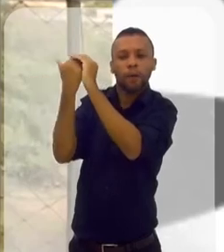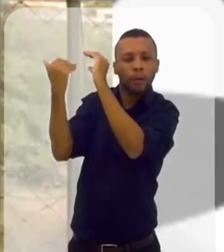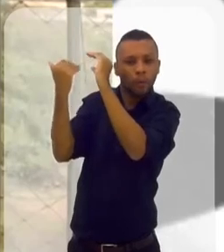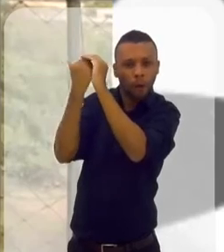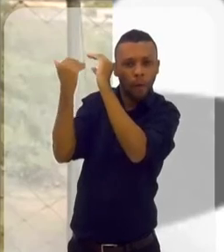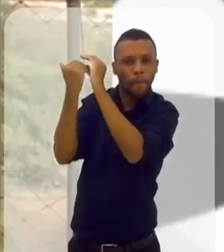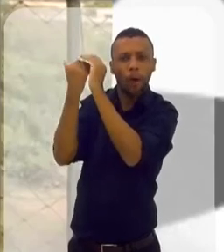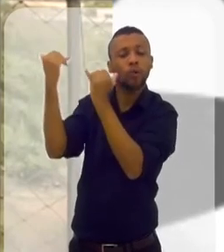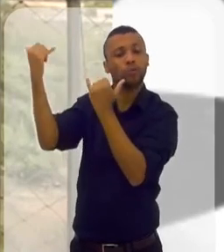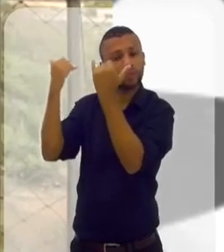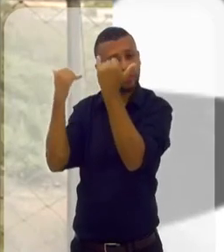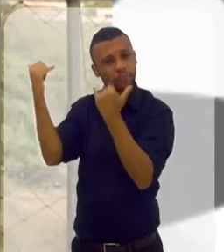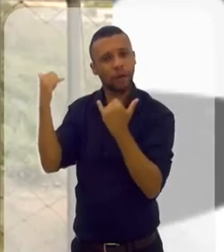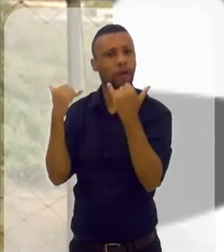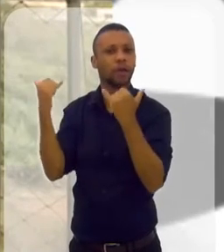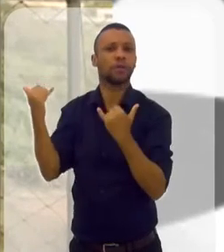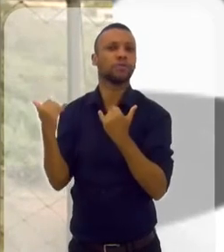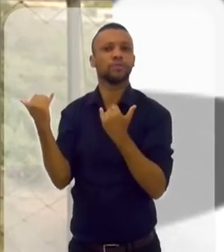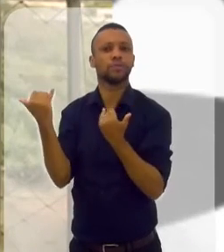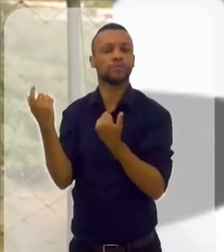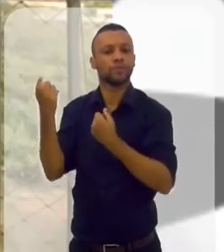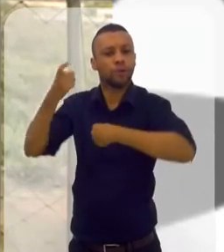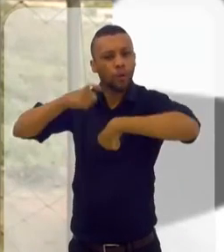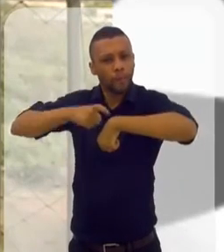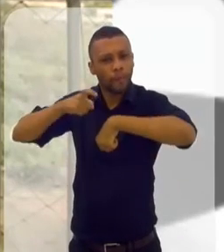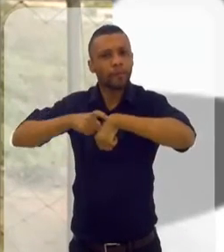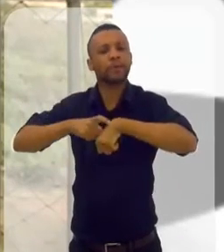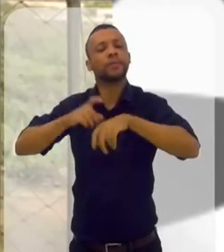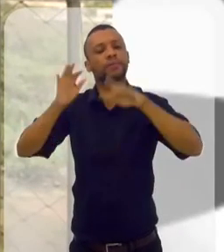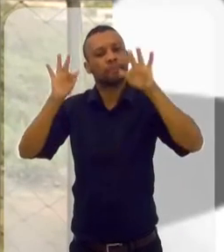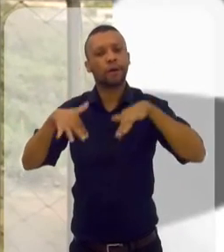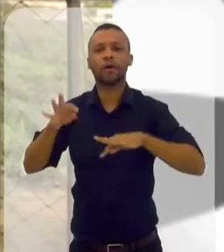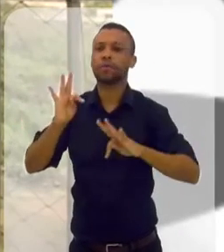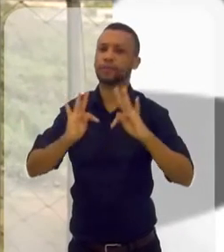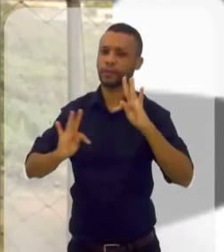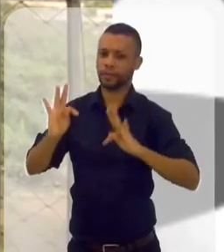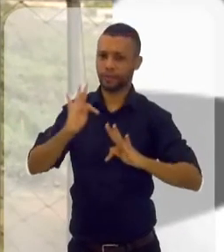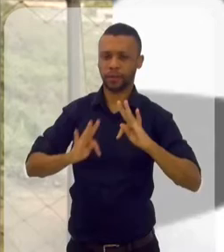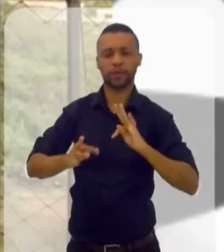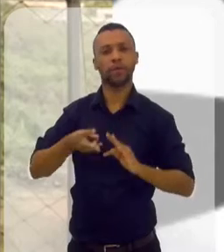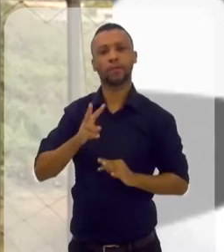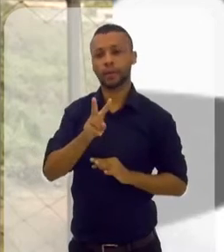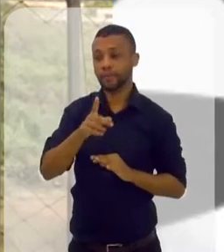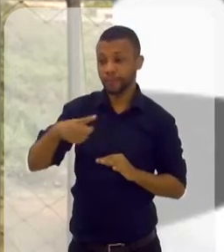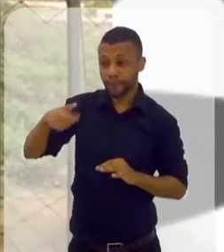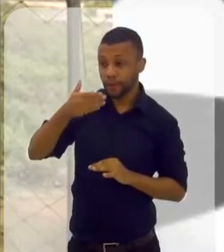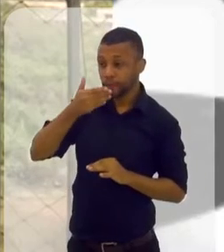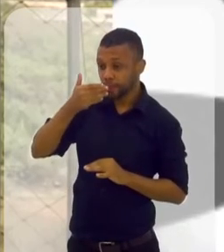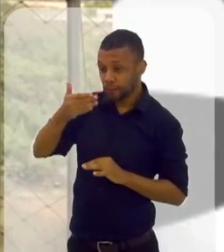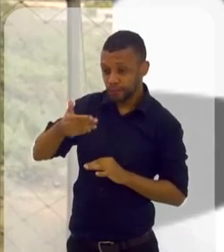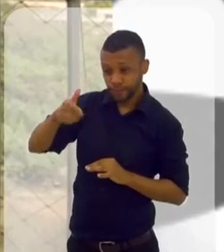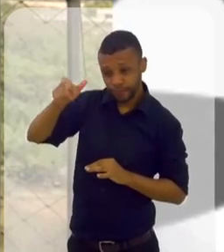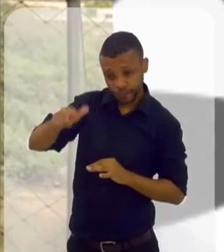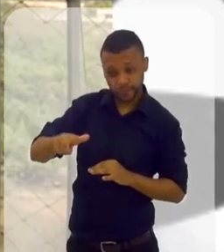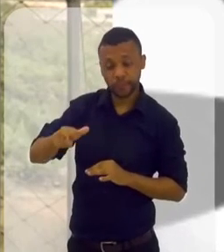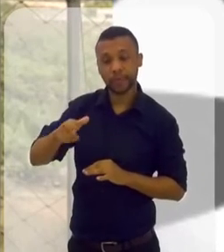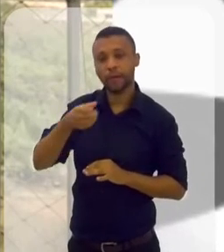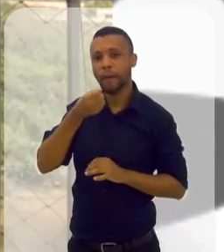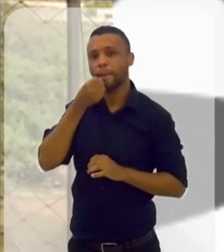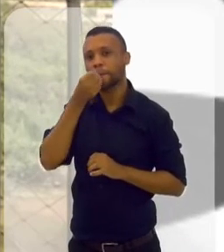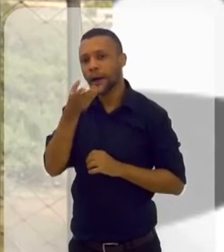mente consciente de informações. Então, tem pessoas, quando eu acabo, eu sempre acabo o tratamento, eu sempre deixo as pessoas fazerem declarações.